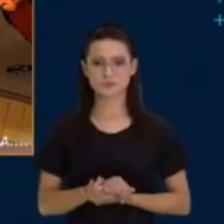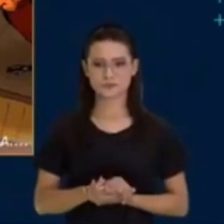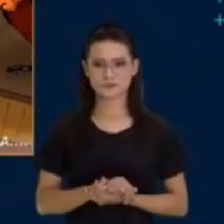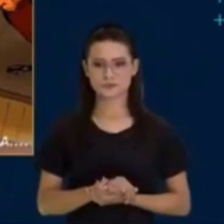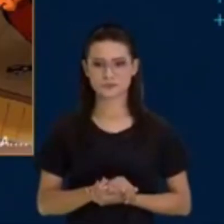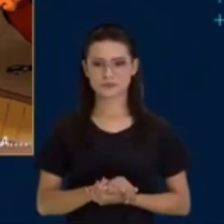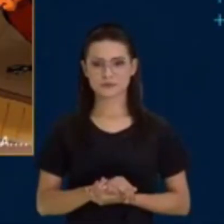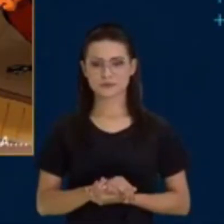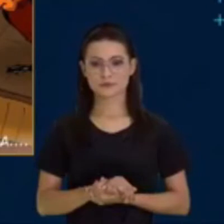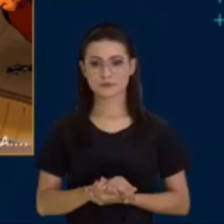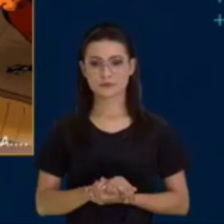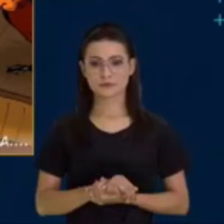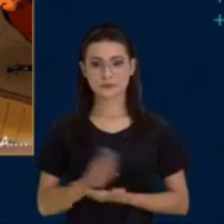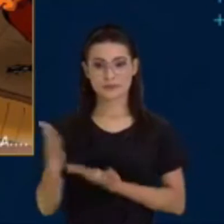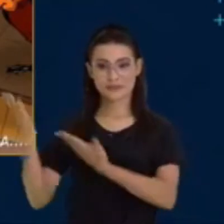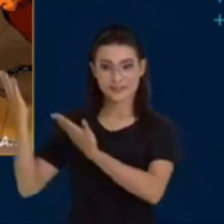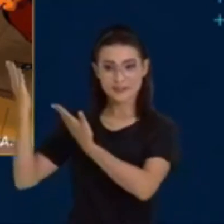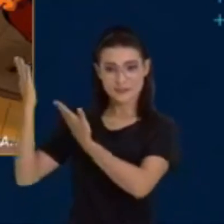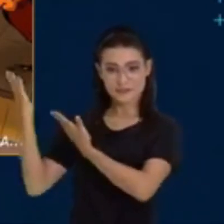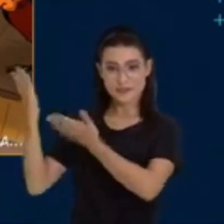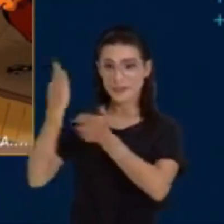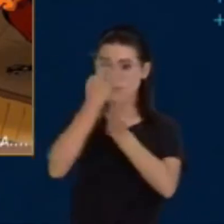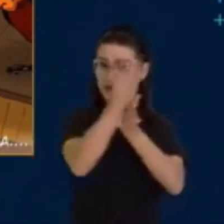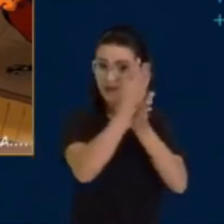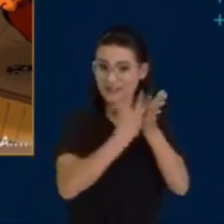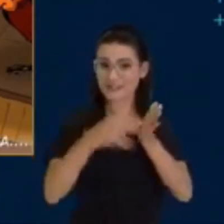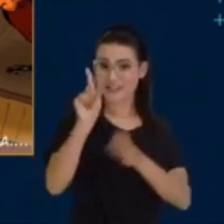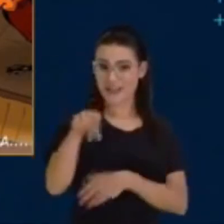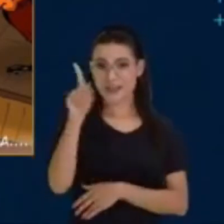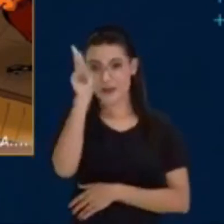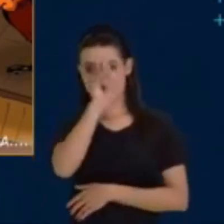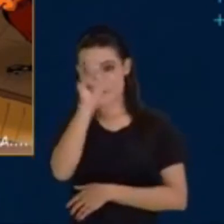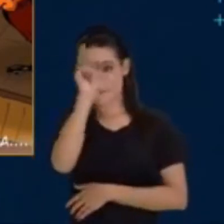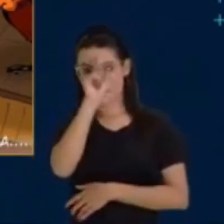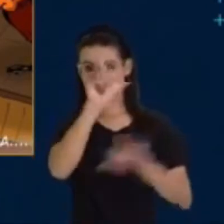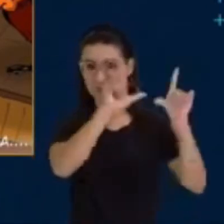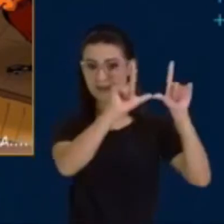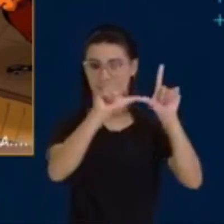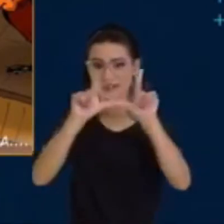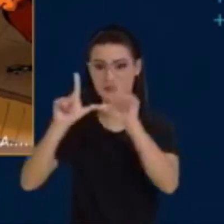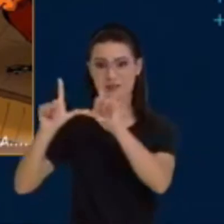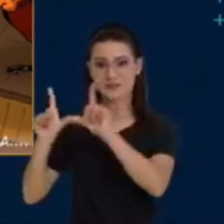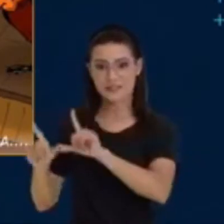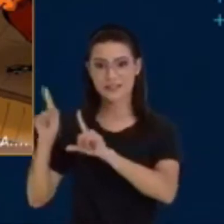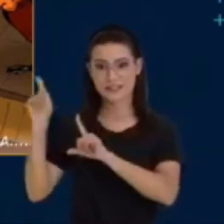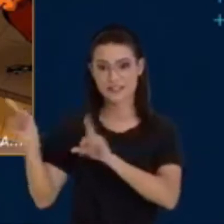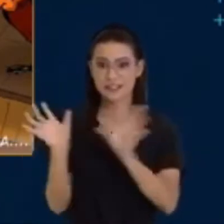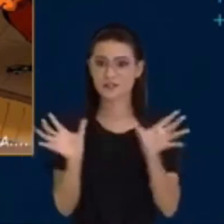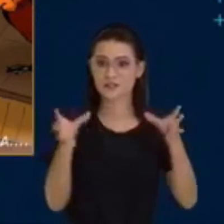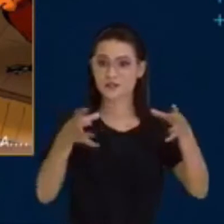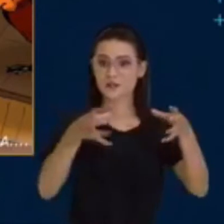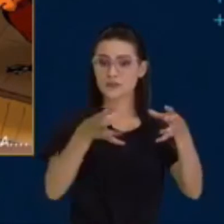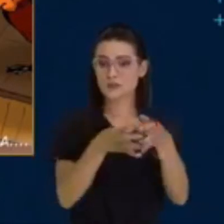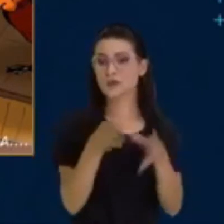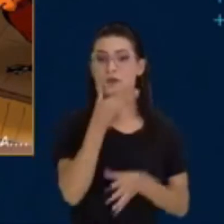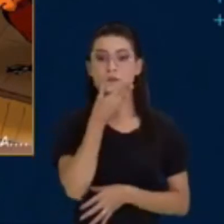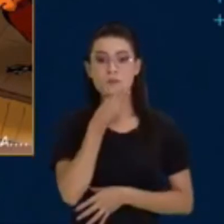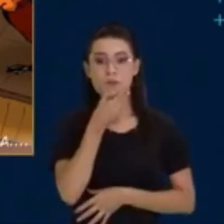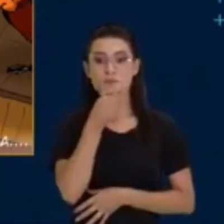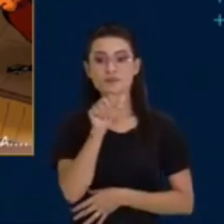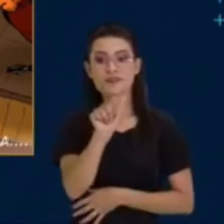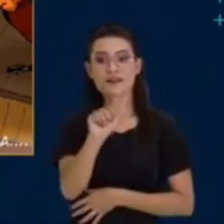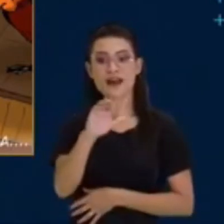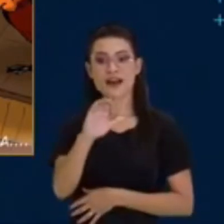O texto da aula de hoje é uma tira da Turma do Açaí, do cartunista paraense Rosinaldo Pinheiro.